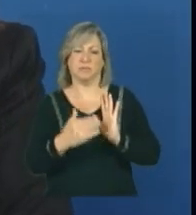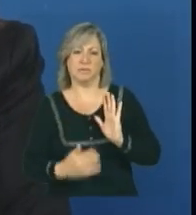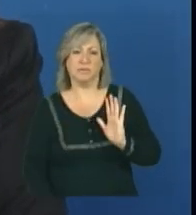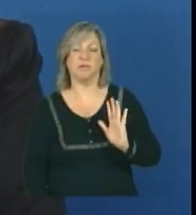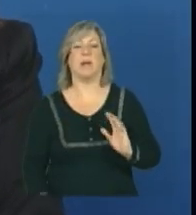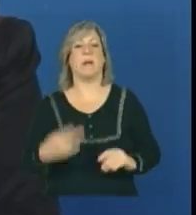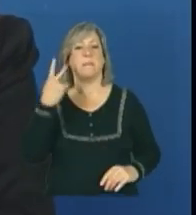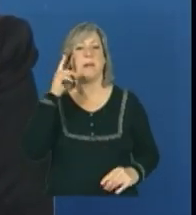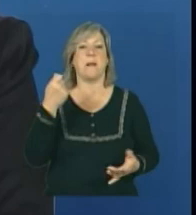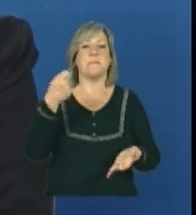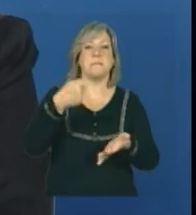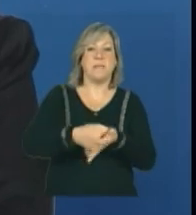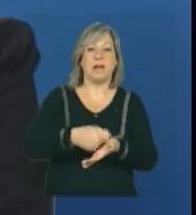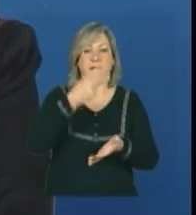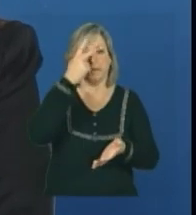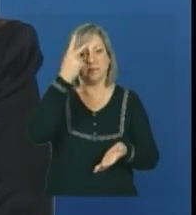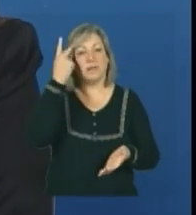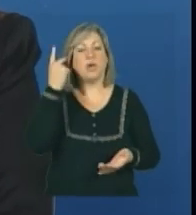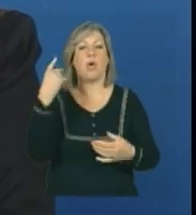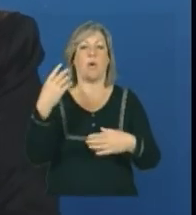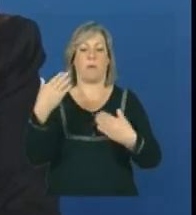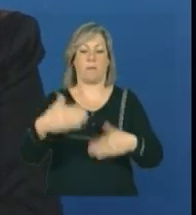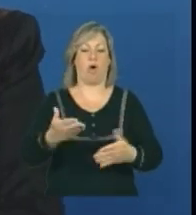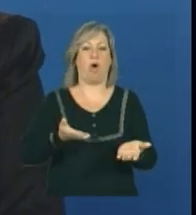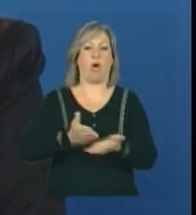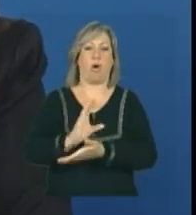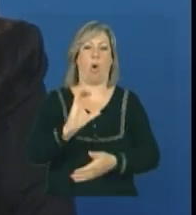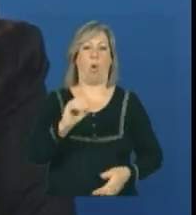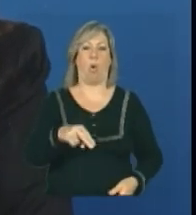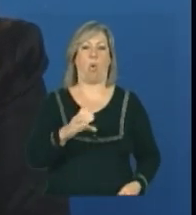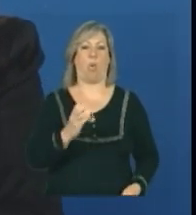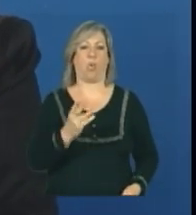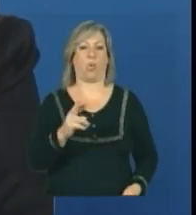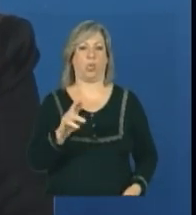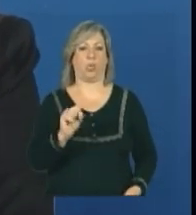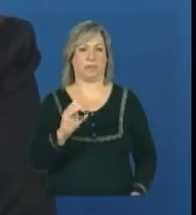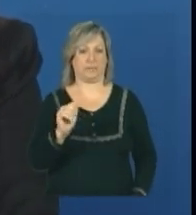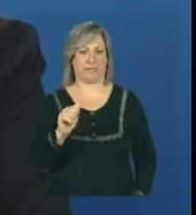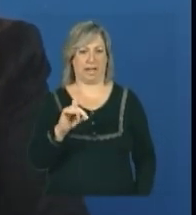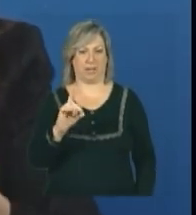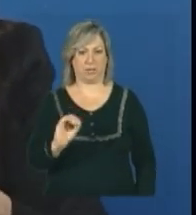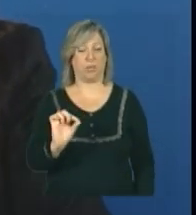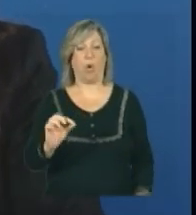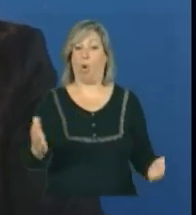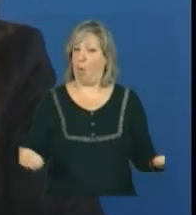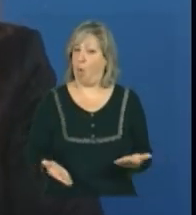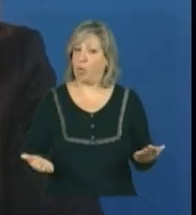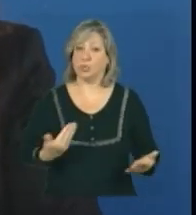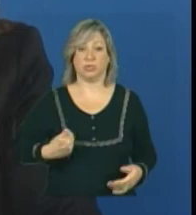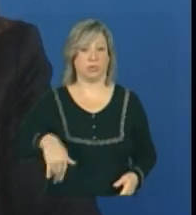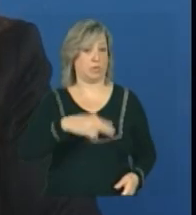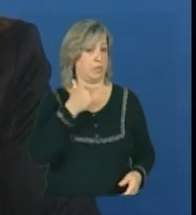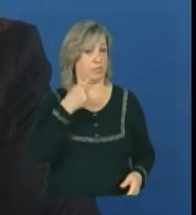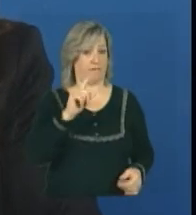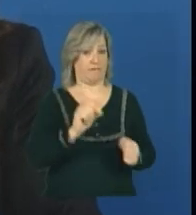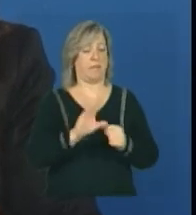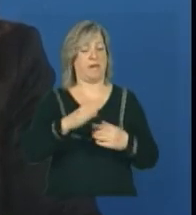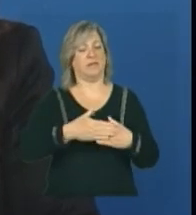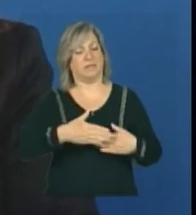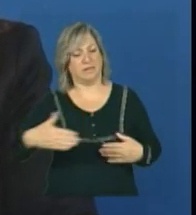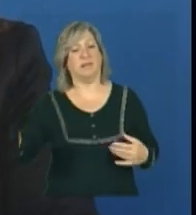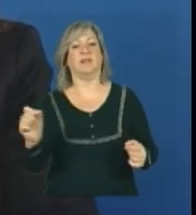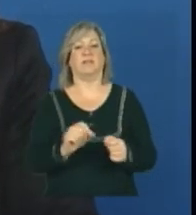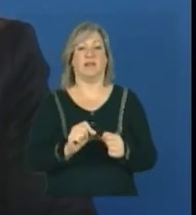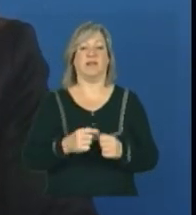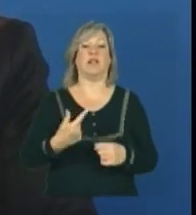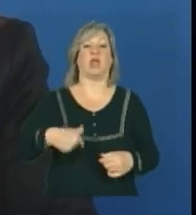pagamento de pessoal concursado. Então, isto hoje nós não podemos fazer, mas nós poderemos brevemente fazer e a